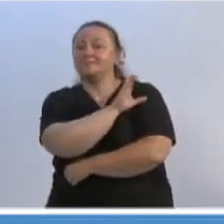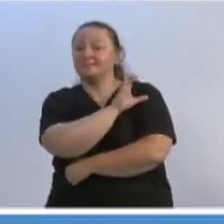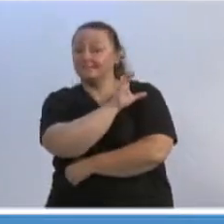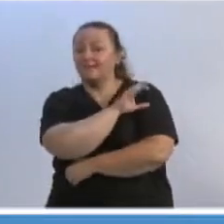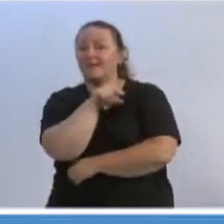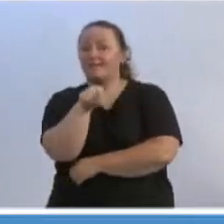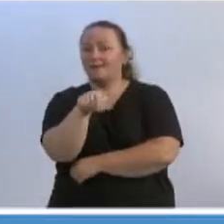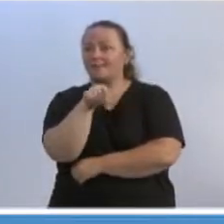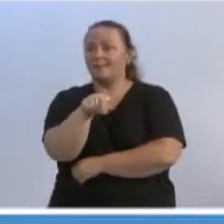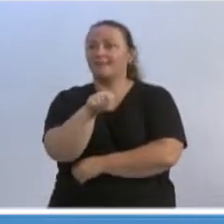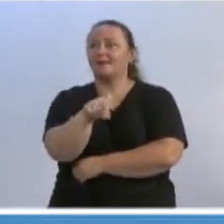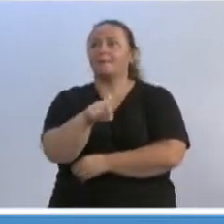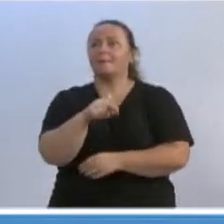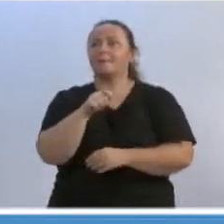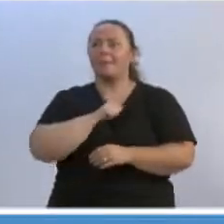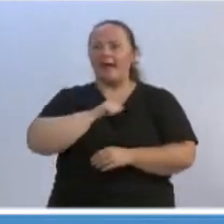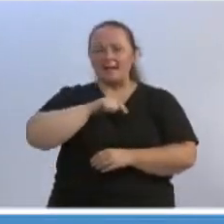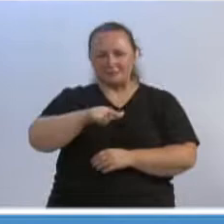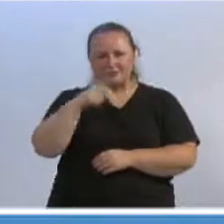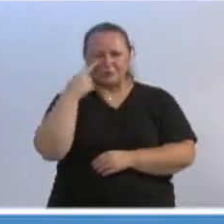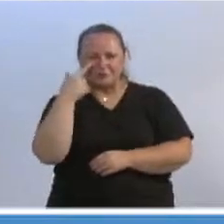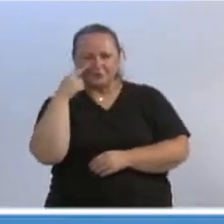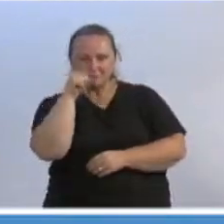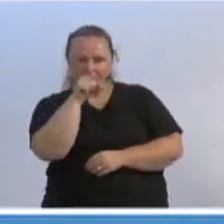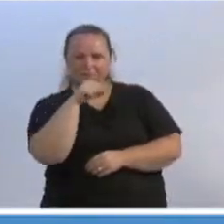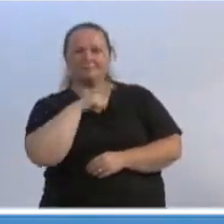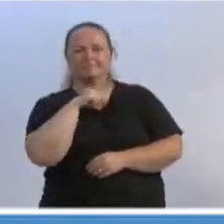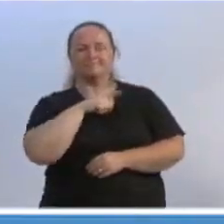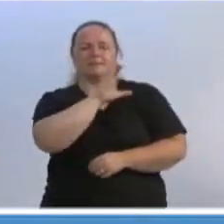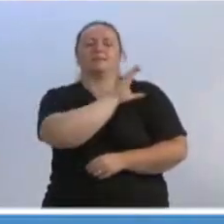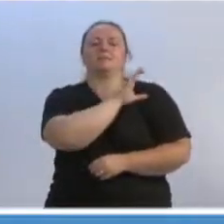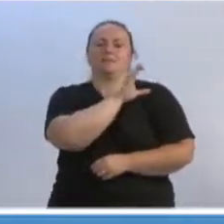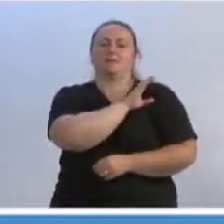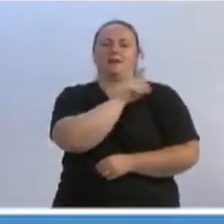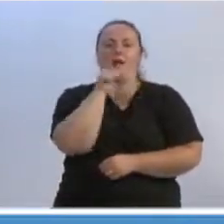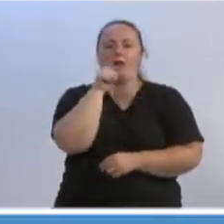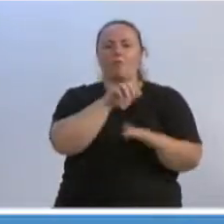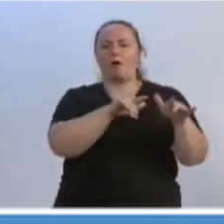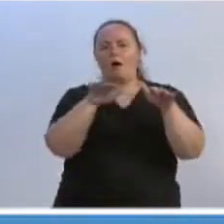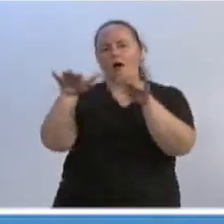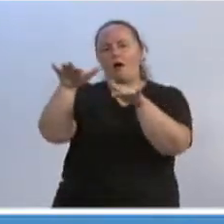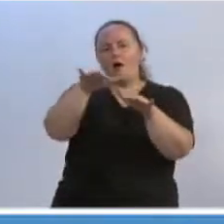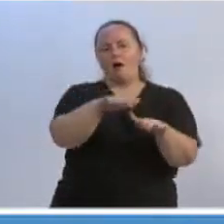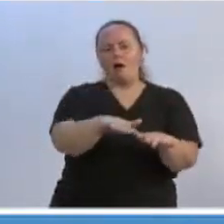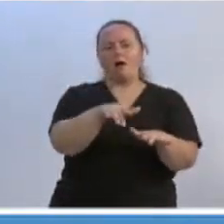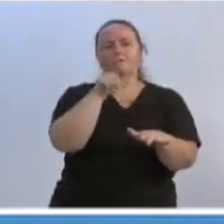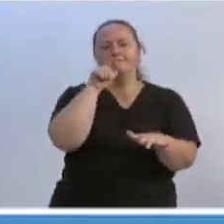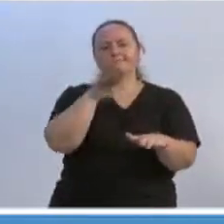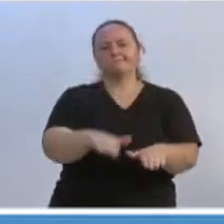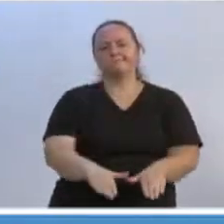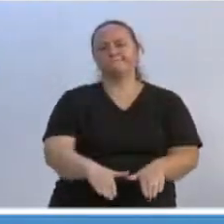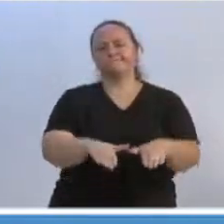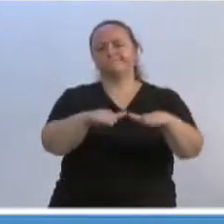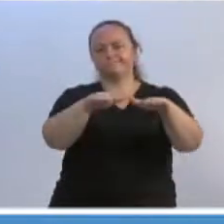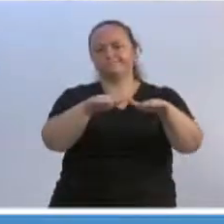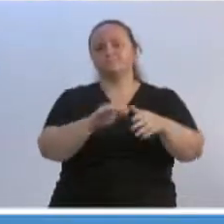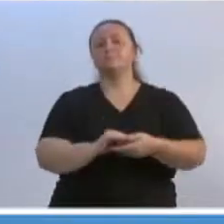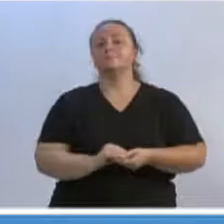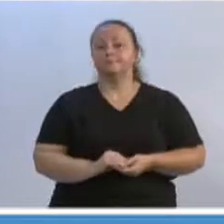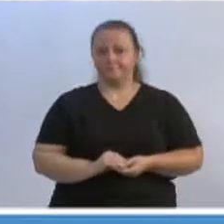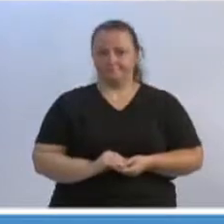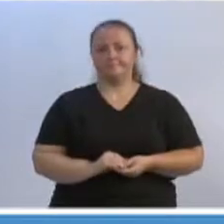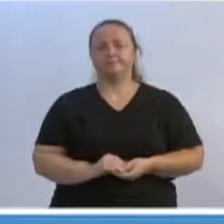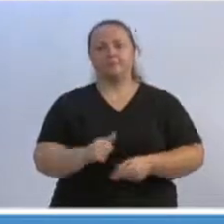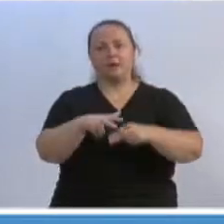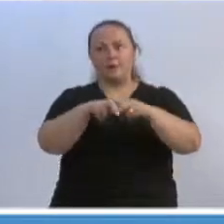lá no fundo daquela azul, lá é a creche. É onde a água desce por lá e atinge a creche. O certo disso aqui